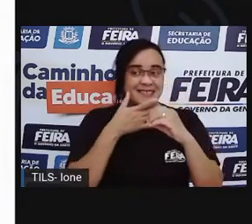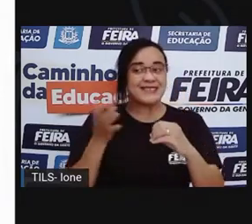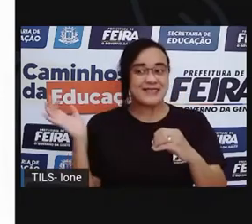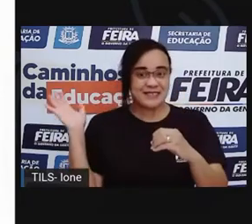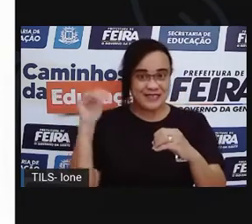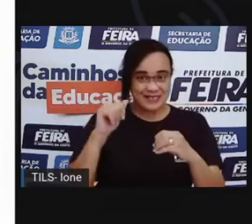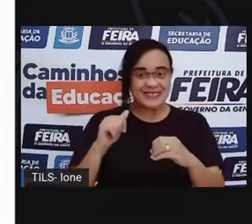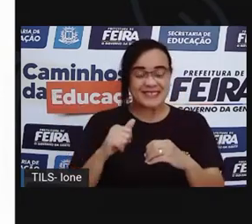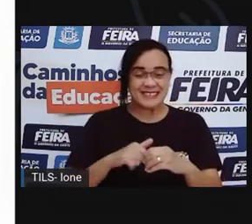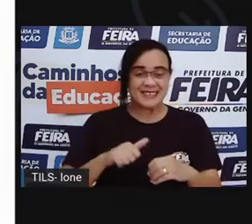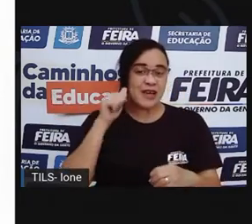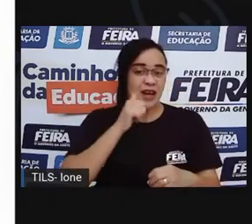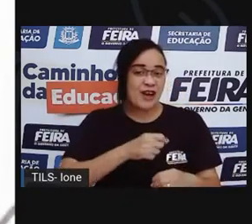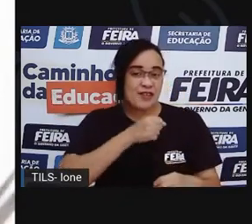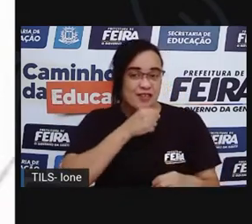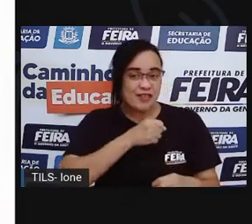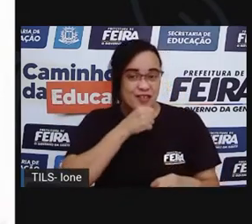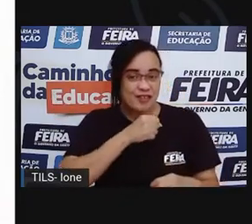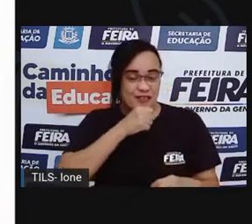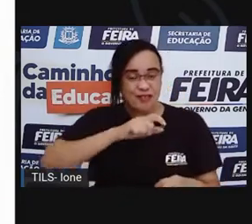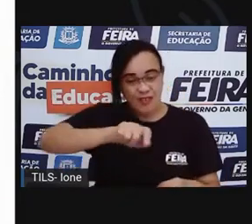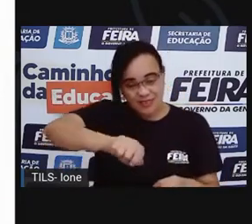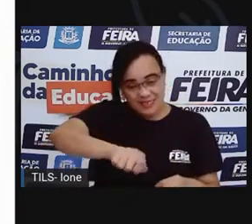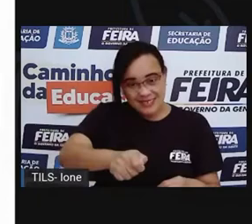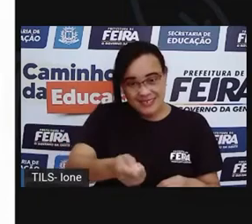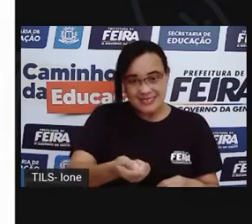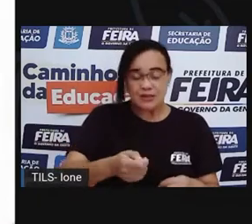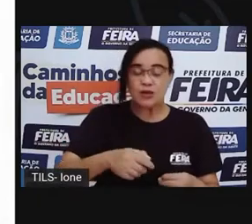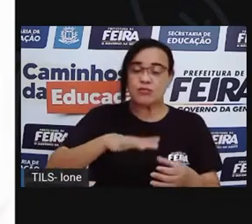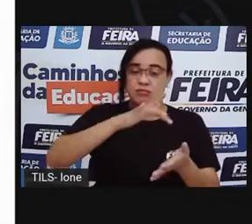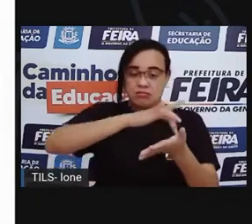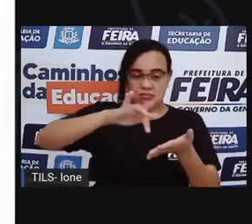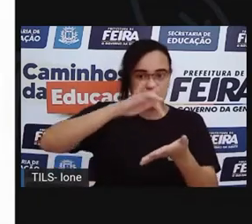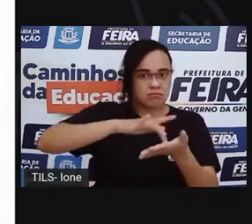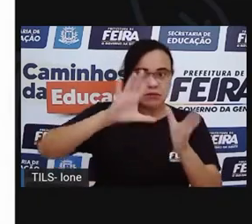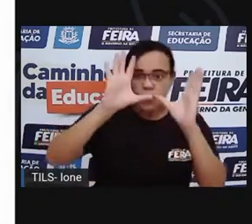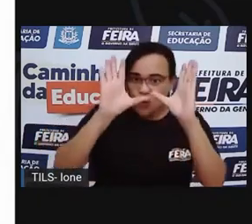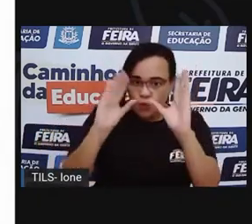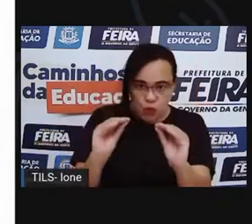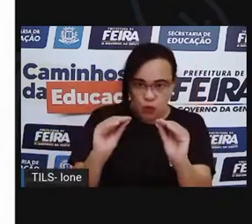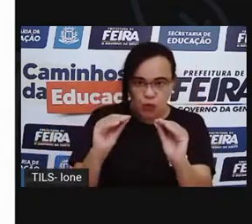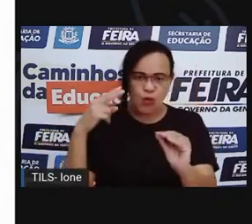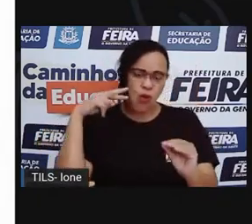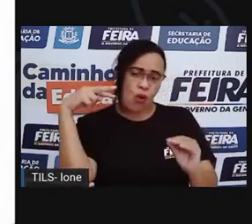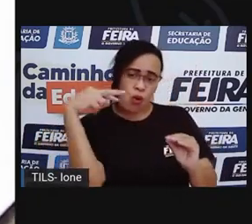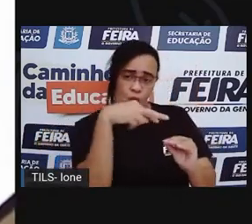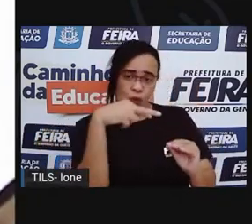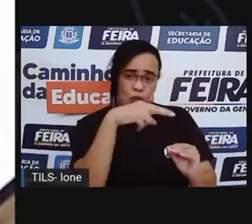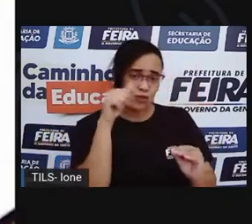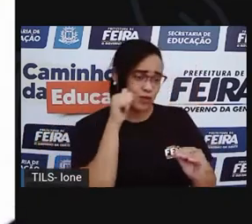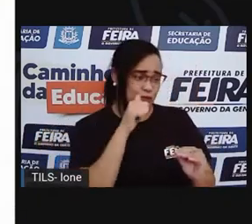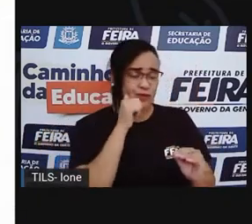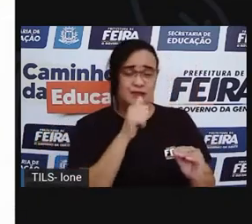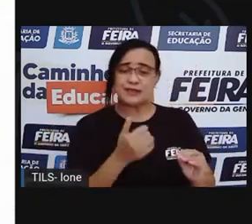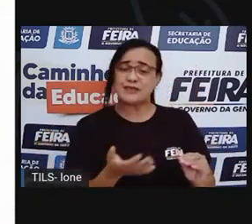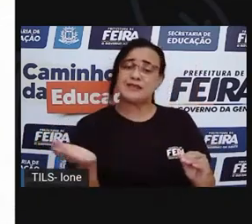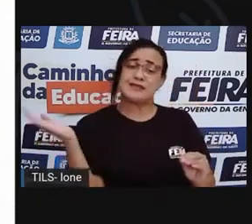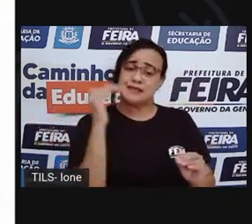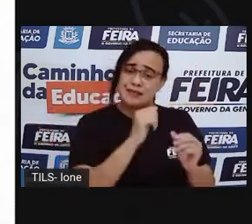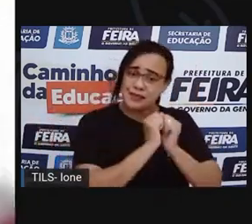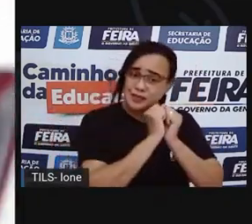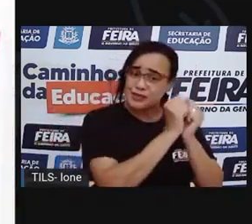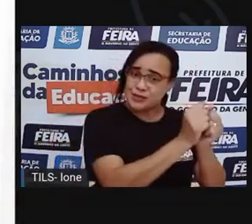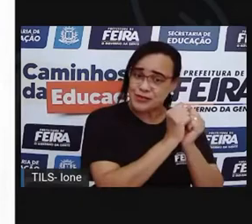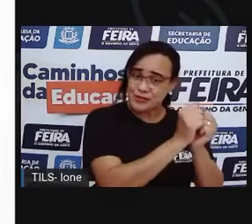de Cecília desligou o tablet, olhou a neta com muito carinho e lá se foram juntas para